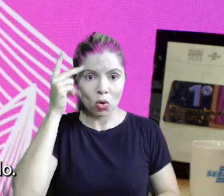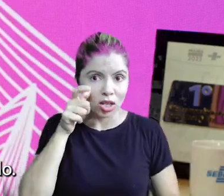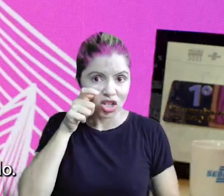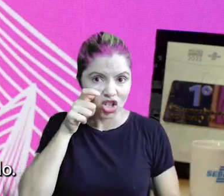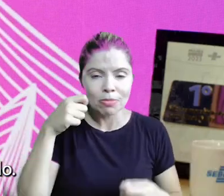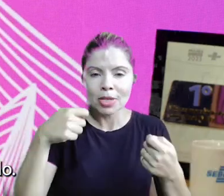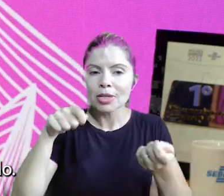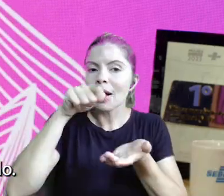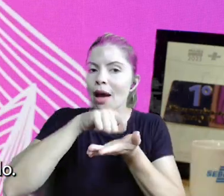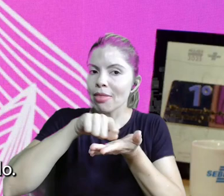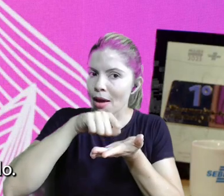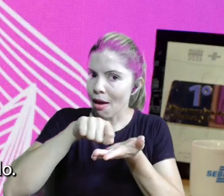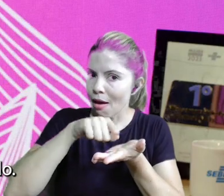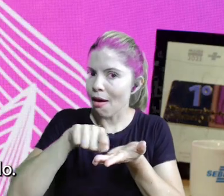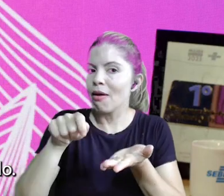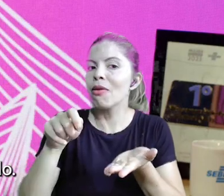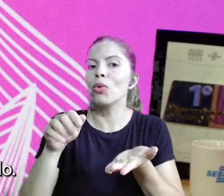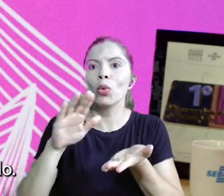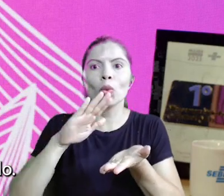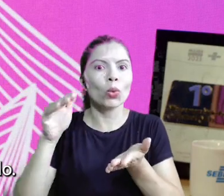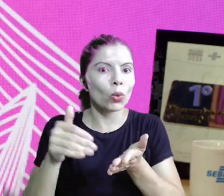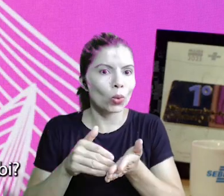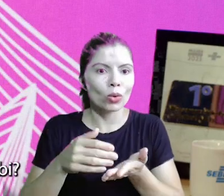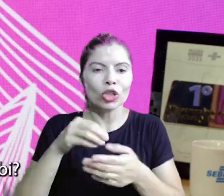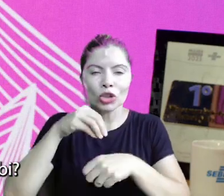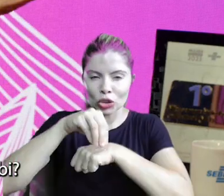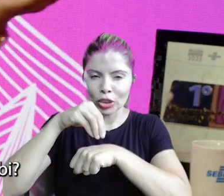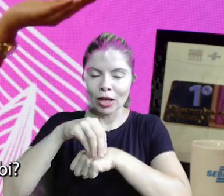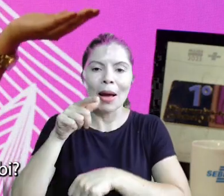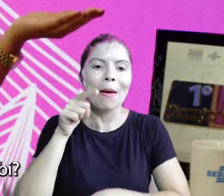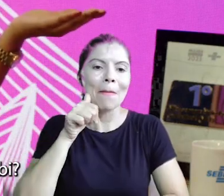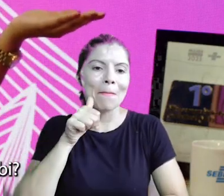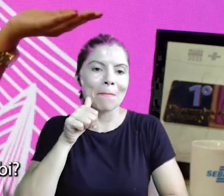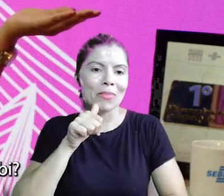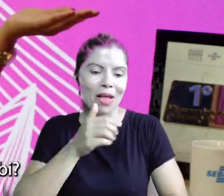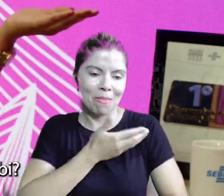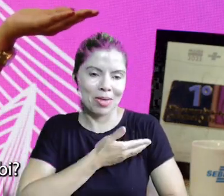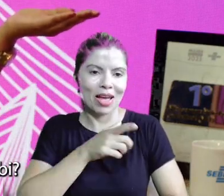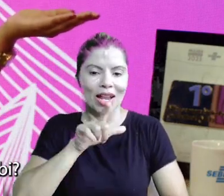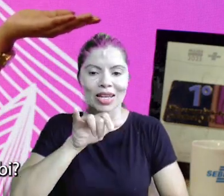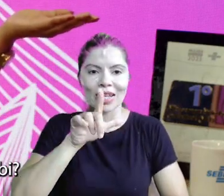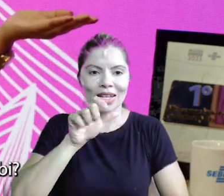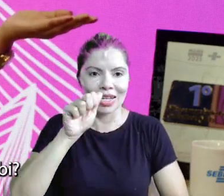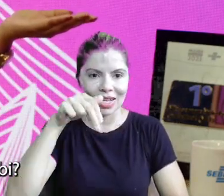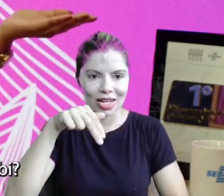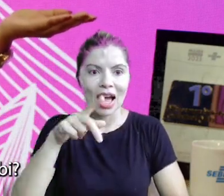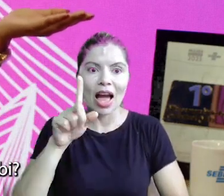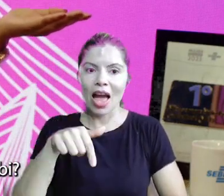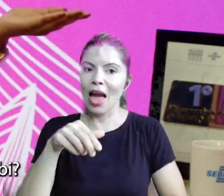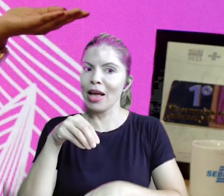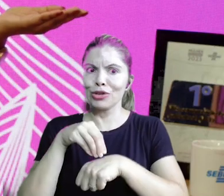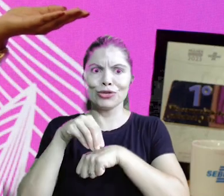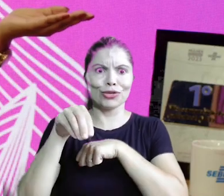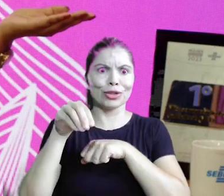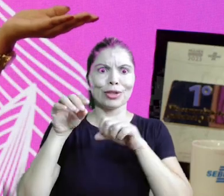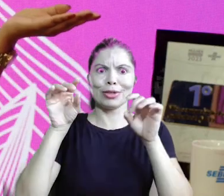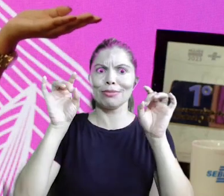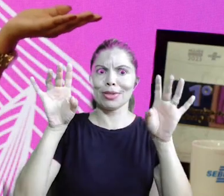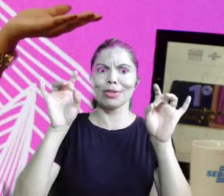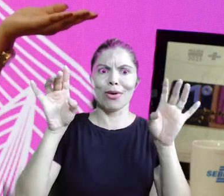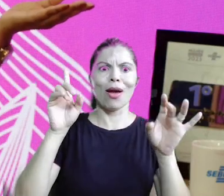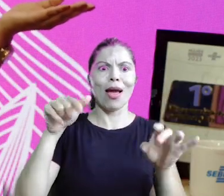já tem que anotar, pegar um caderninho para anotar tudo. A amiga Lília é amiga das dicas, né, Gabi?